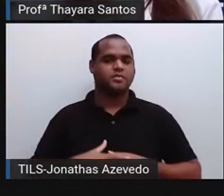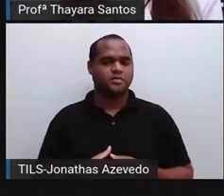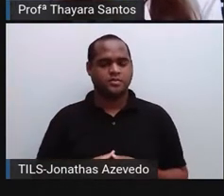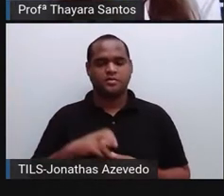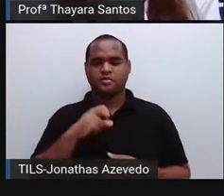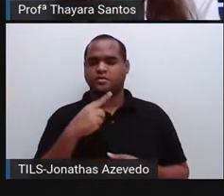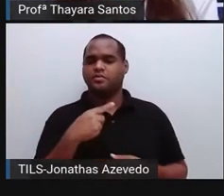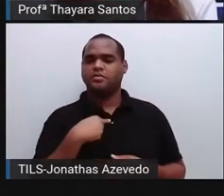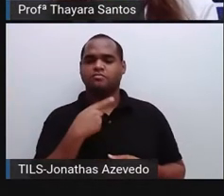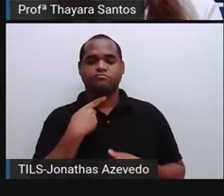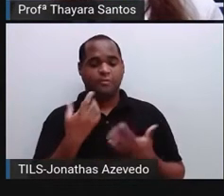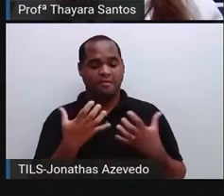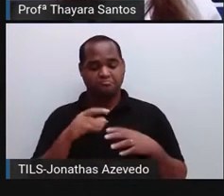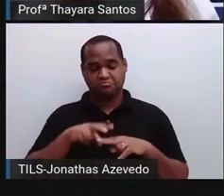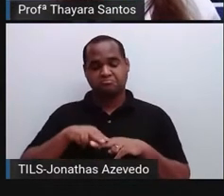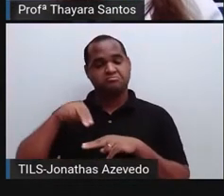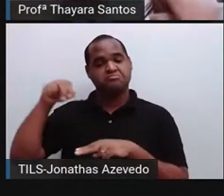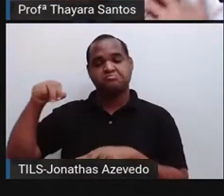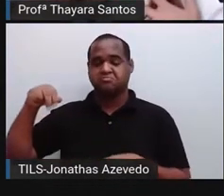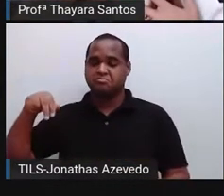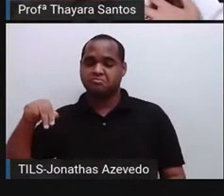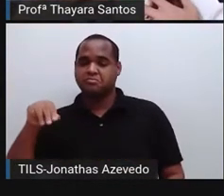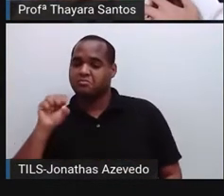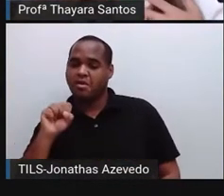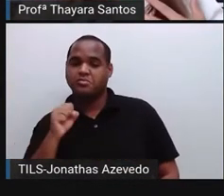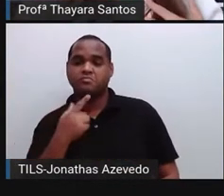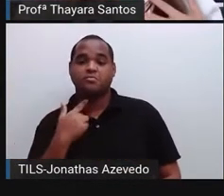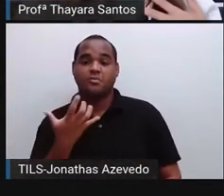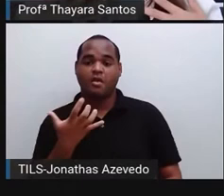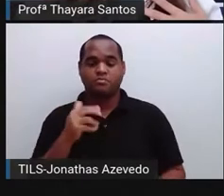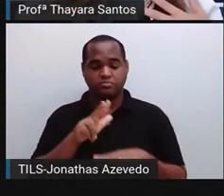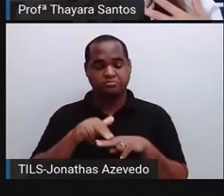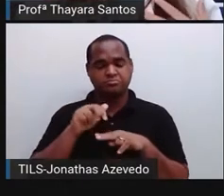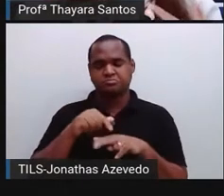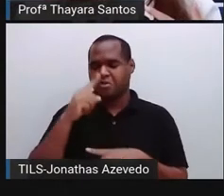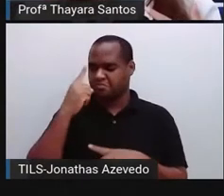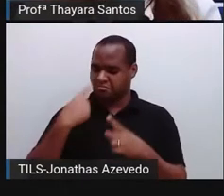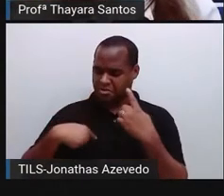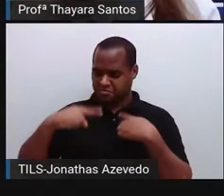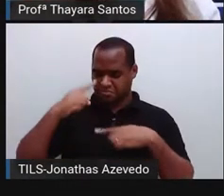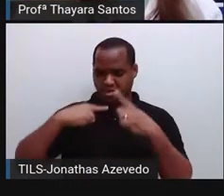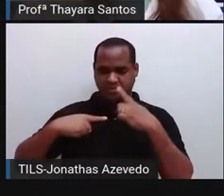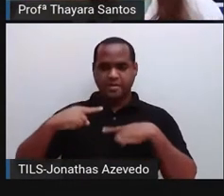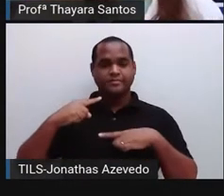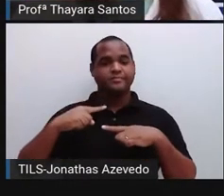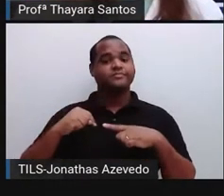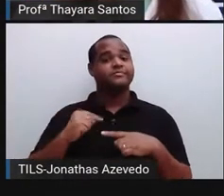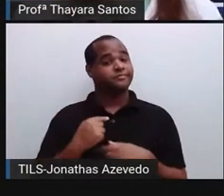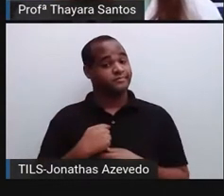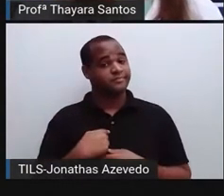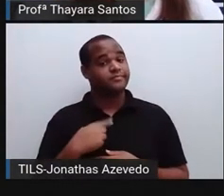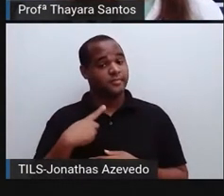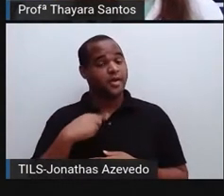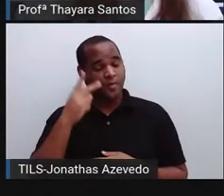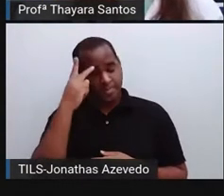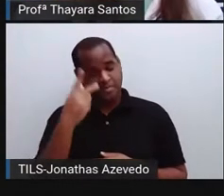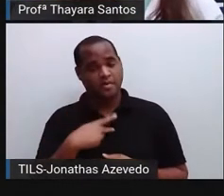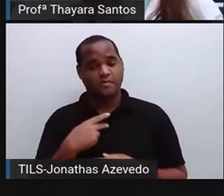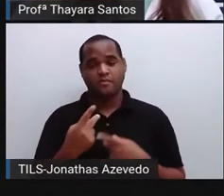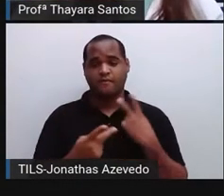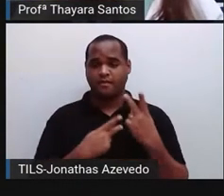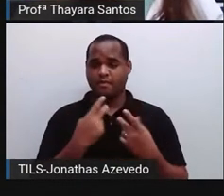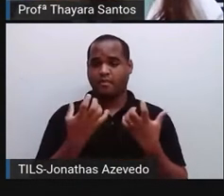quiser me levantar da cadeira aqui agora, eu vou me levantar. Eu quero levantar. Eu estou no comando dessa ação. Assim como eu estou no comando da ação de falar.